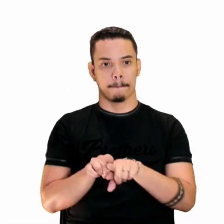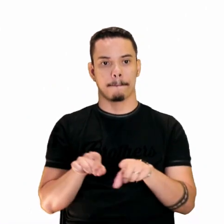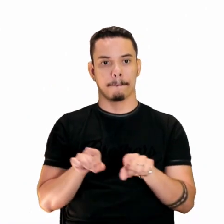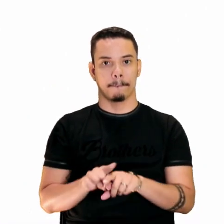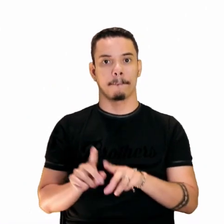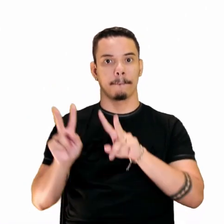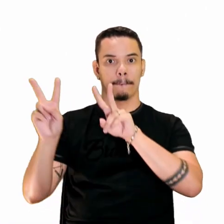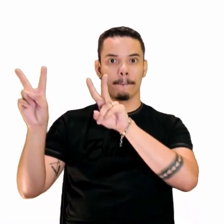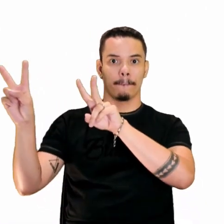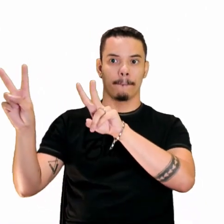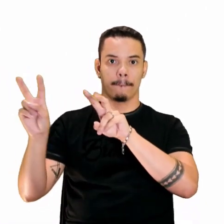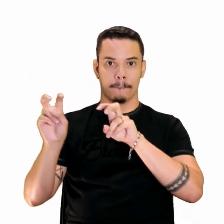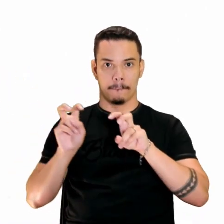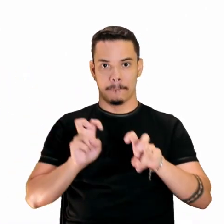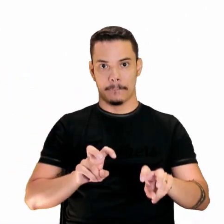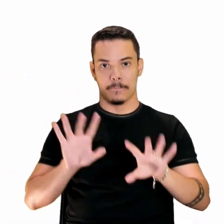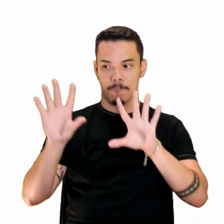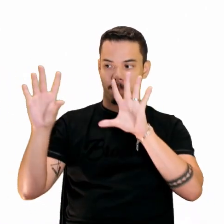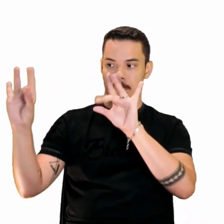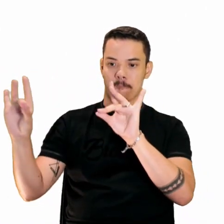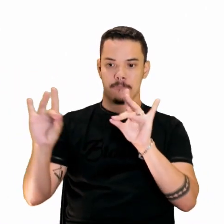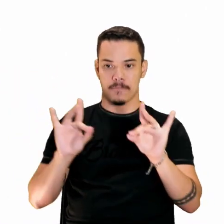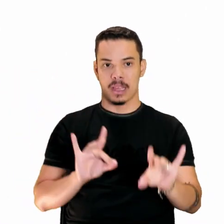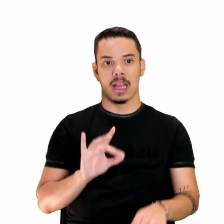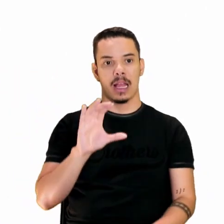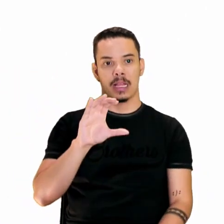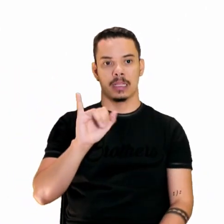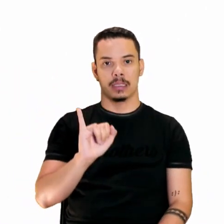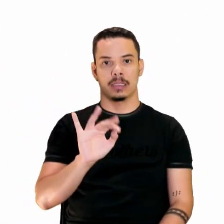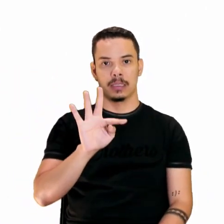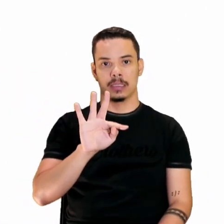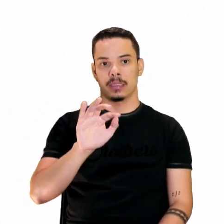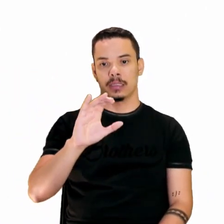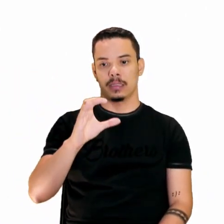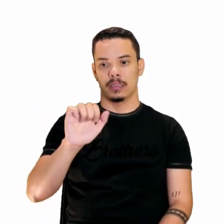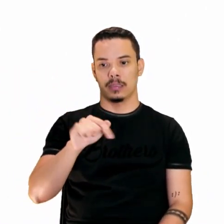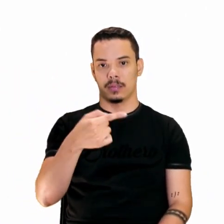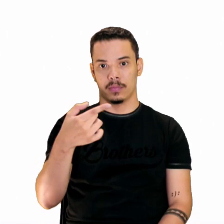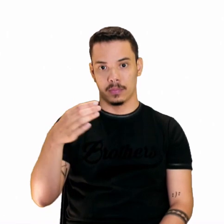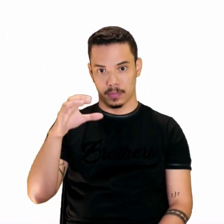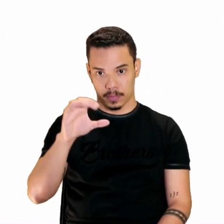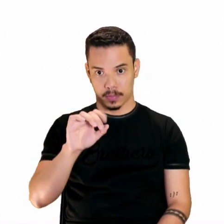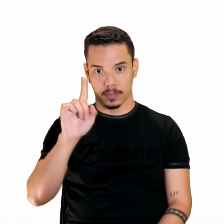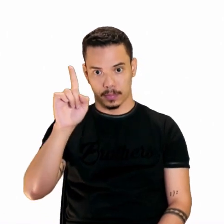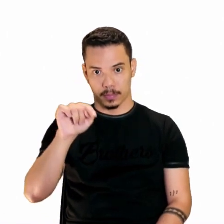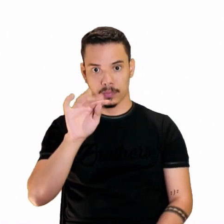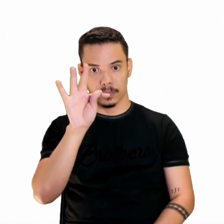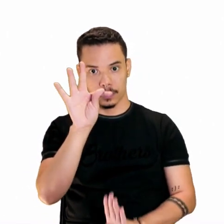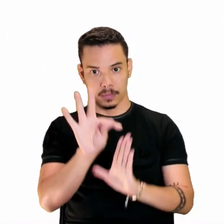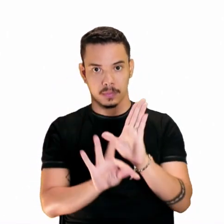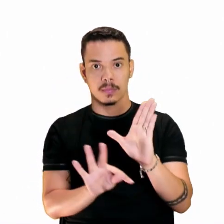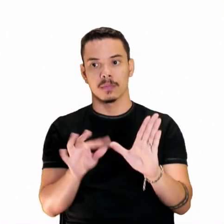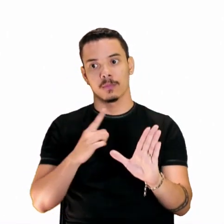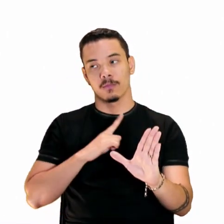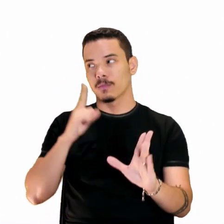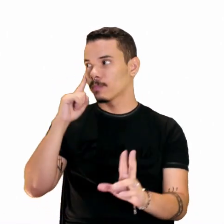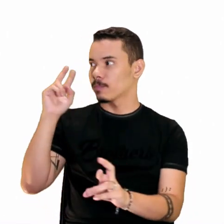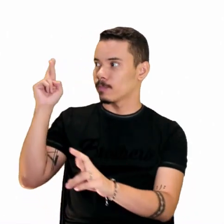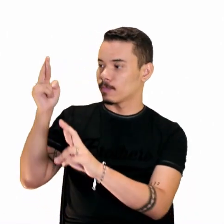citação. A citação é quando o autor referencia, né? Outro texto, por ter